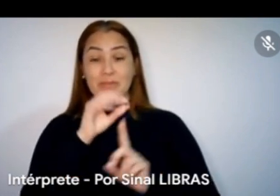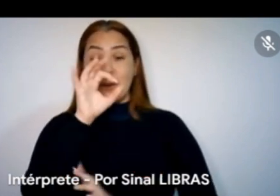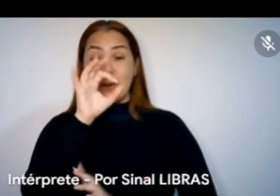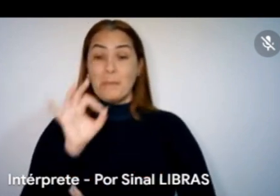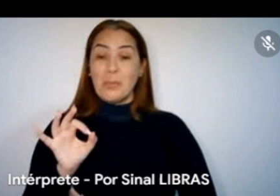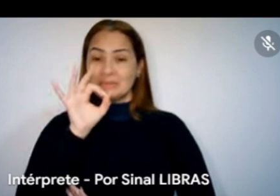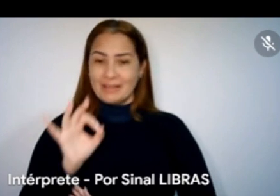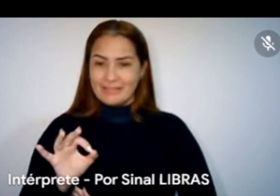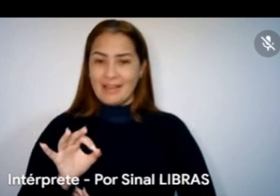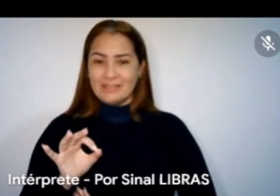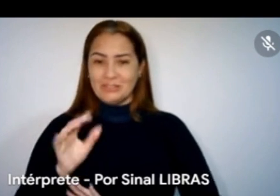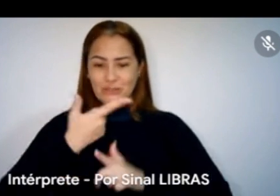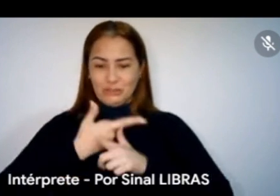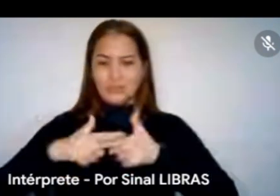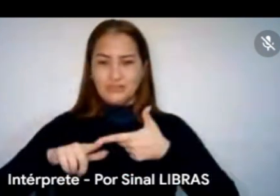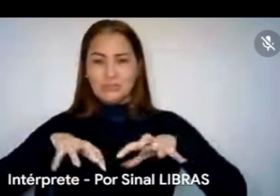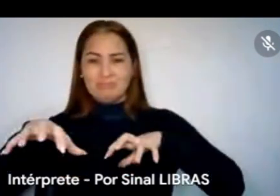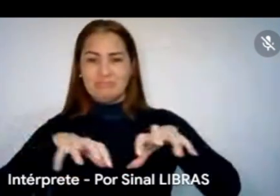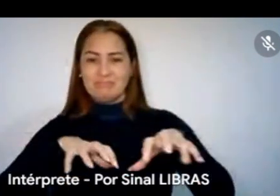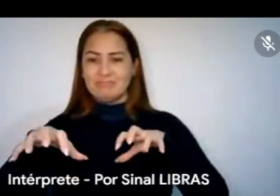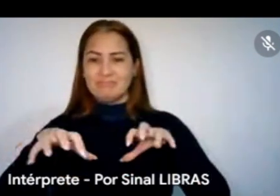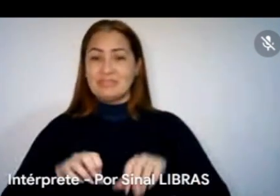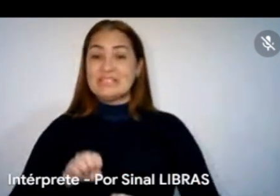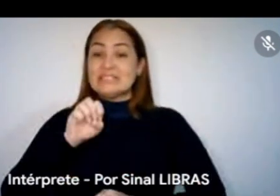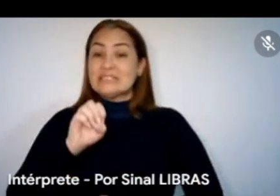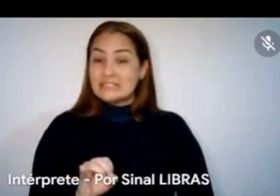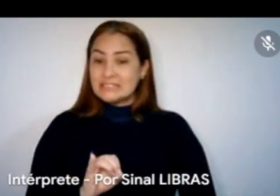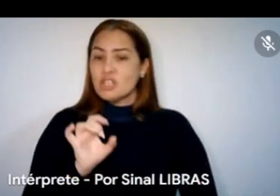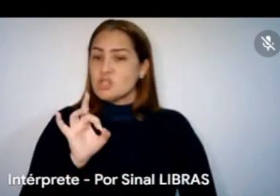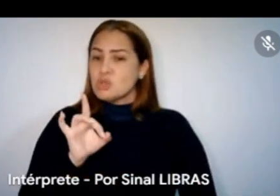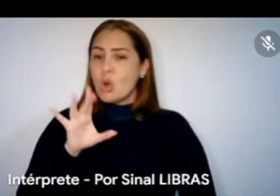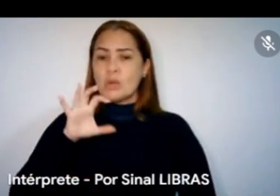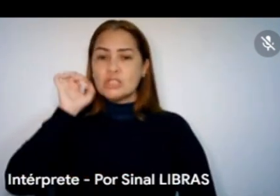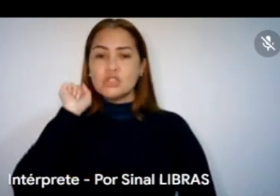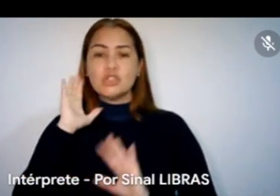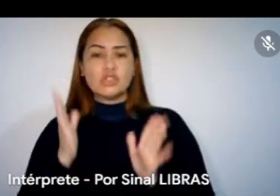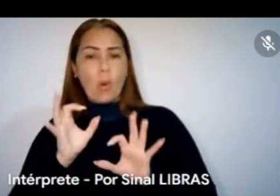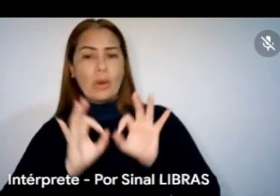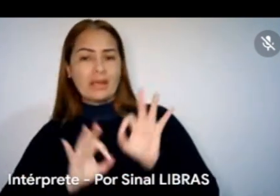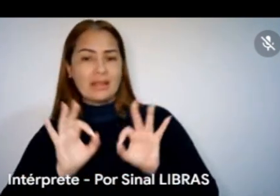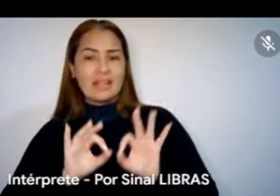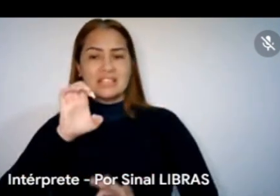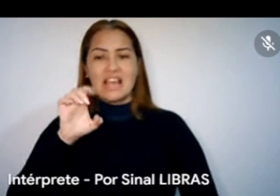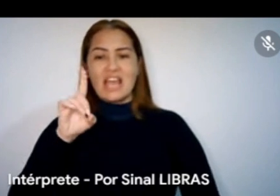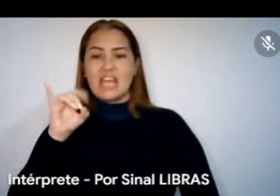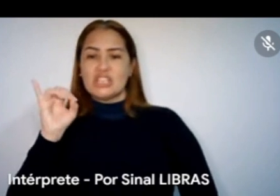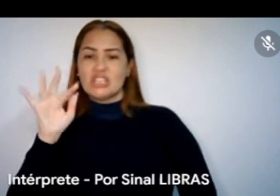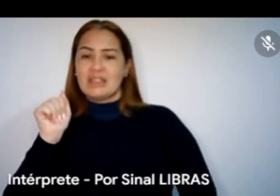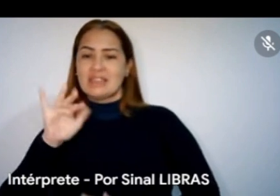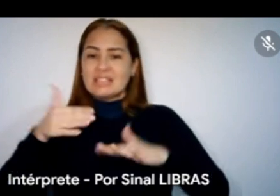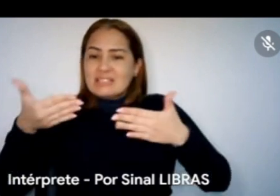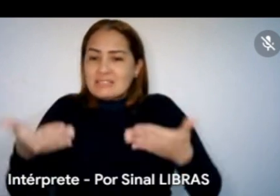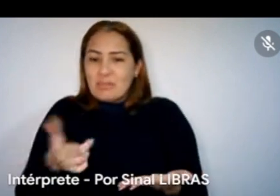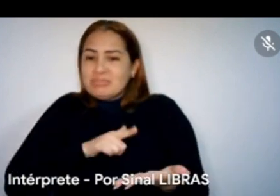só com essas escutas vocês estabelecem já os editais, aí já não tem mais o que discutir, a não ser ir